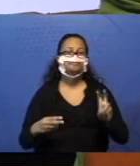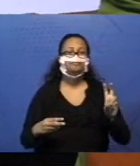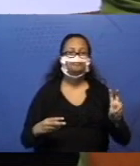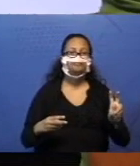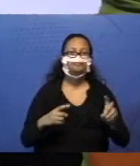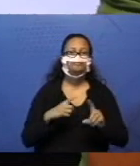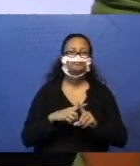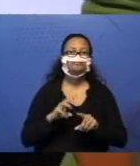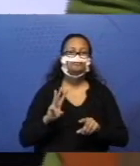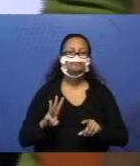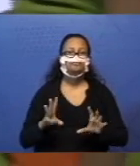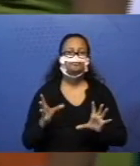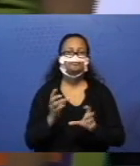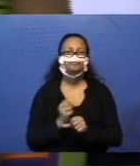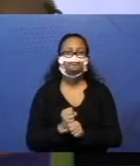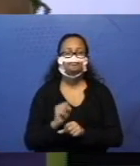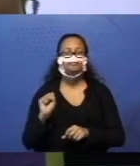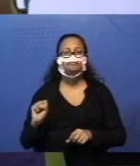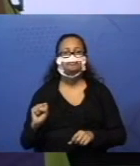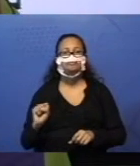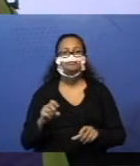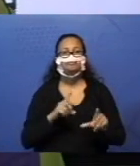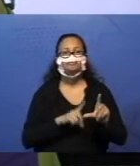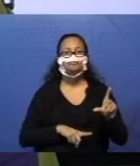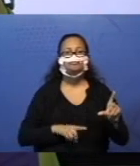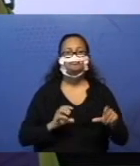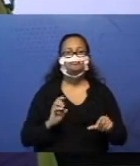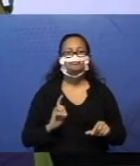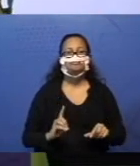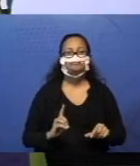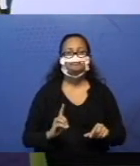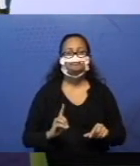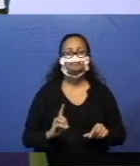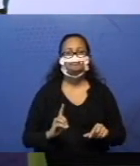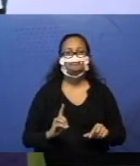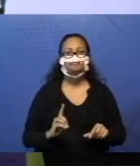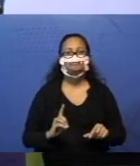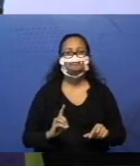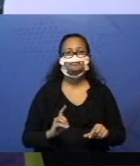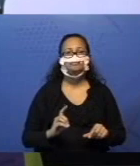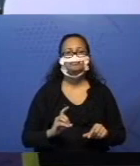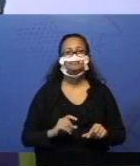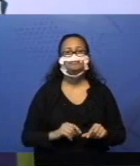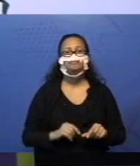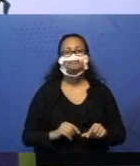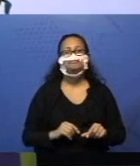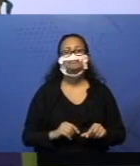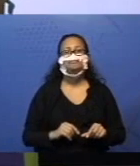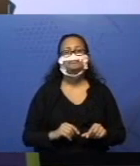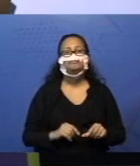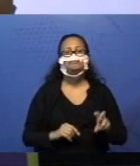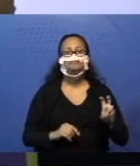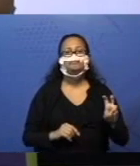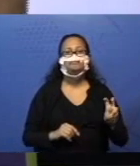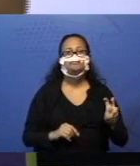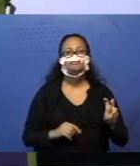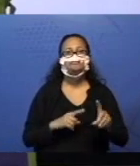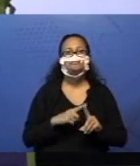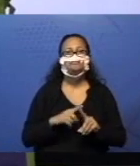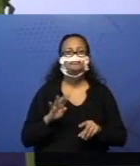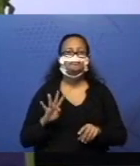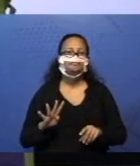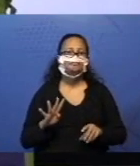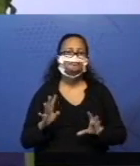dá oito. Letra D. Número nove. Cinco mais quatro dá